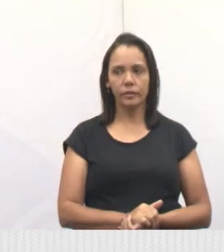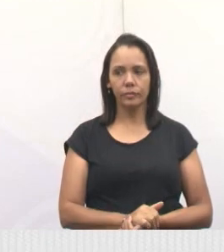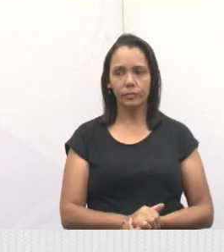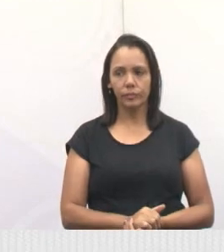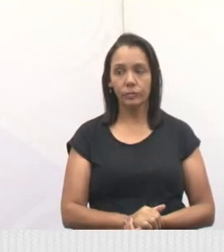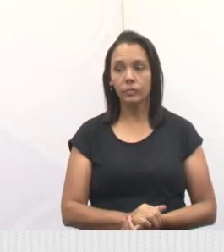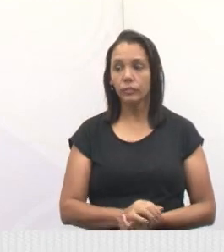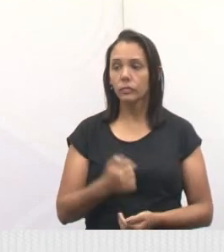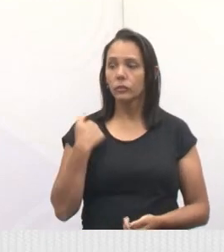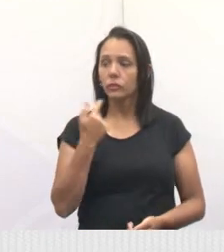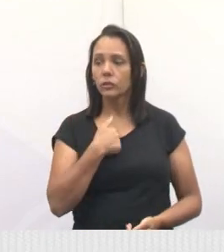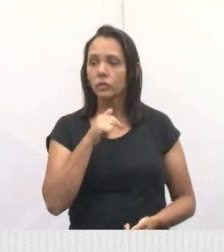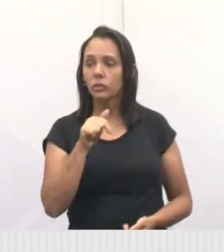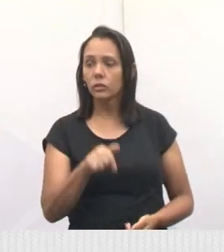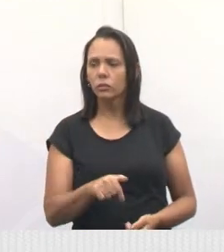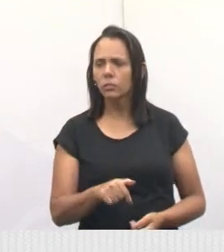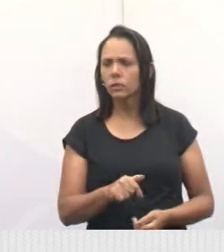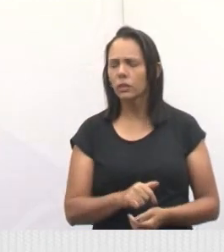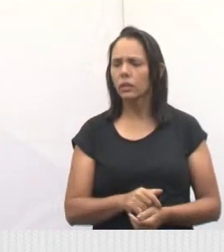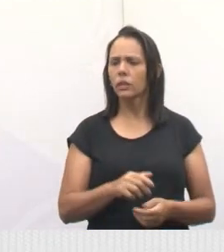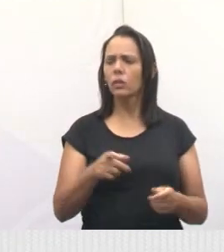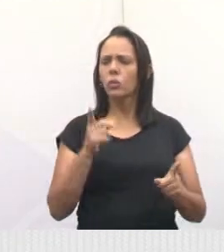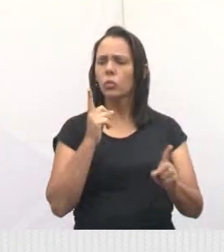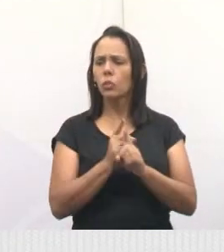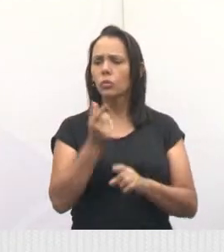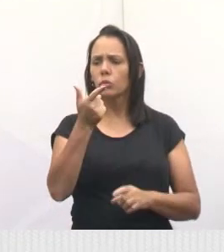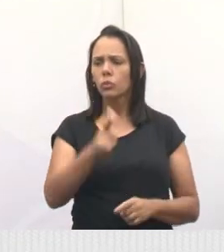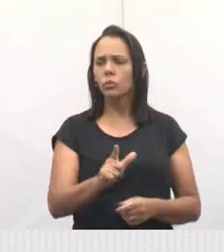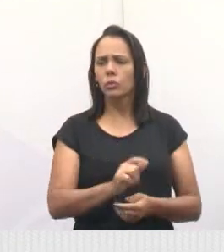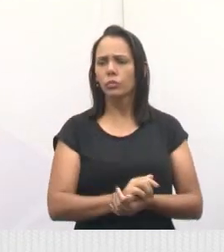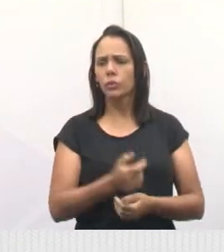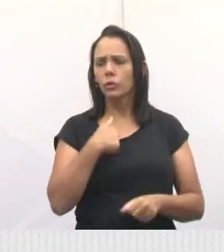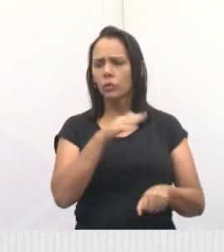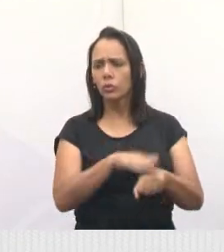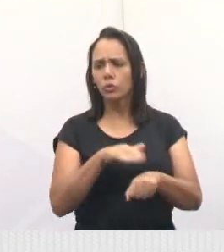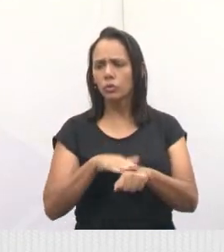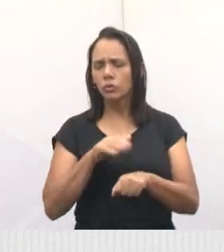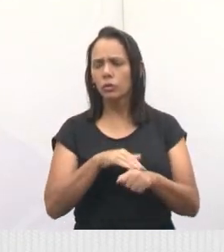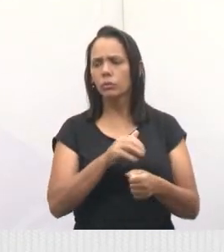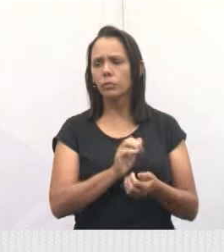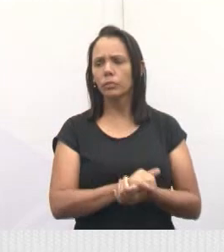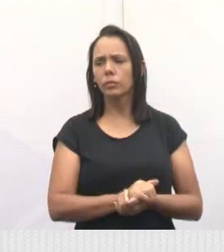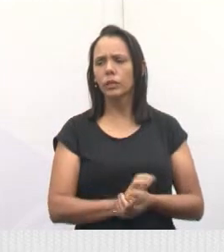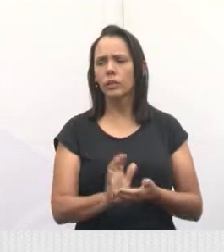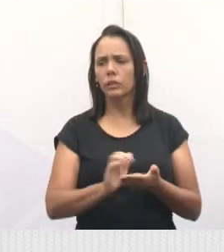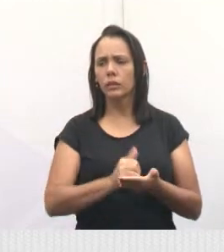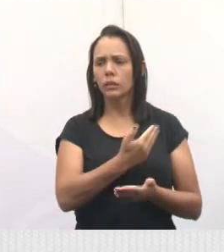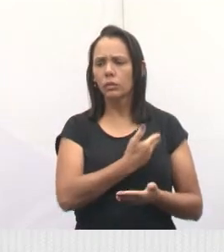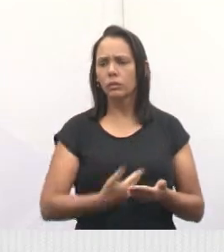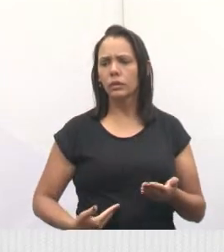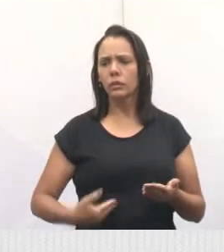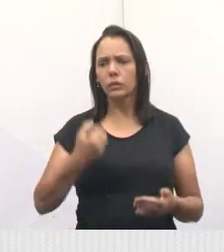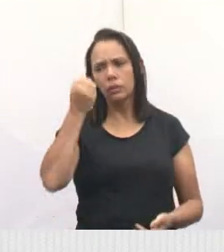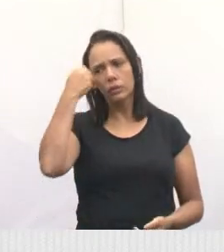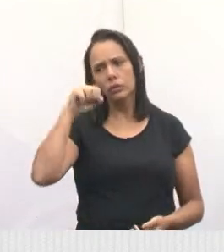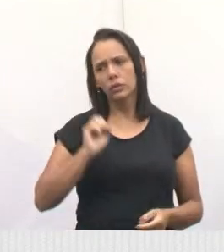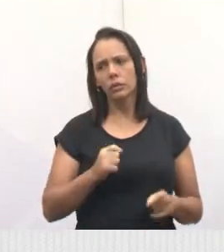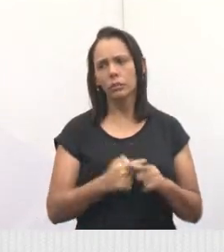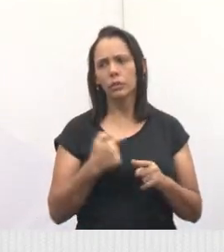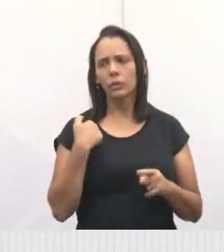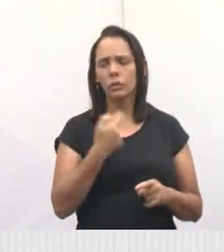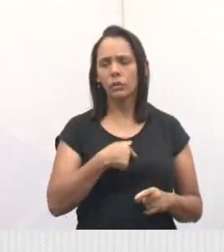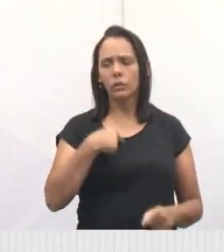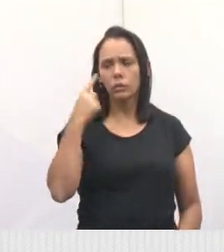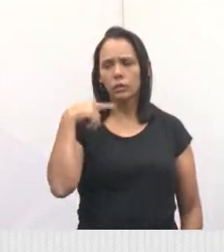Olha, gente, nós estamos aqui no Rarim Bom. Eu chamo o Celso e a nossa querida sobre o Basta Alisar, porque o nosso deputado